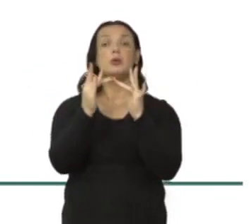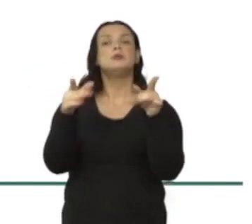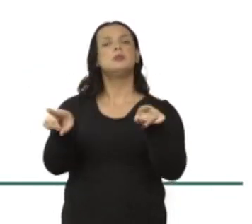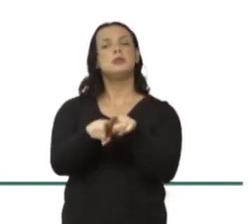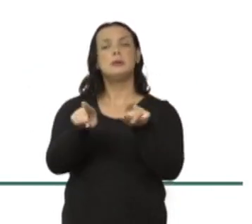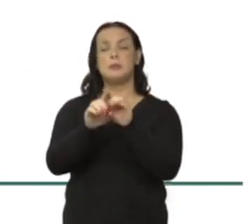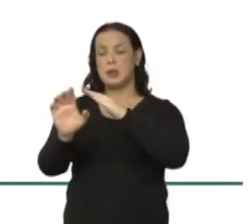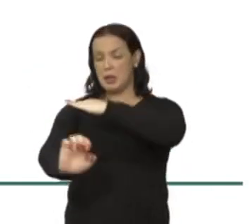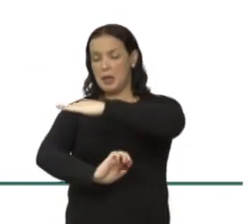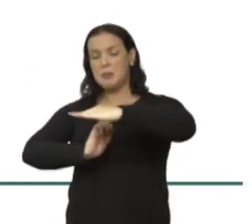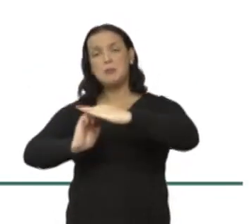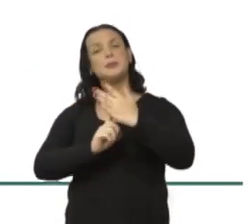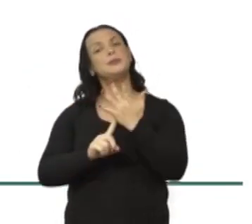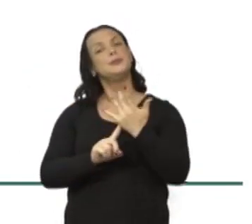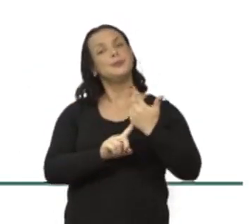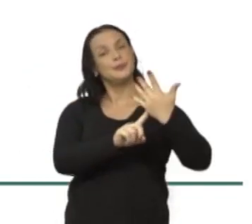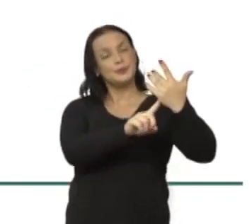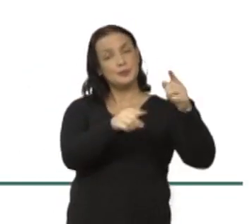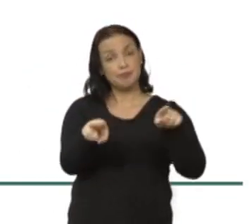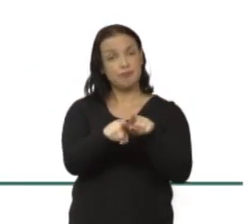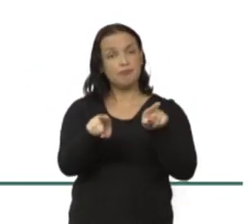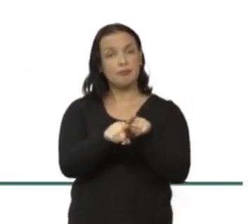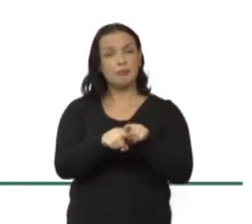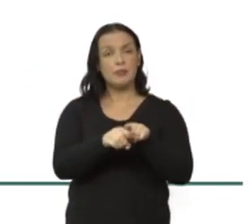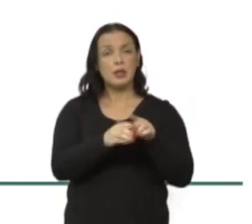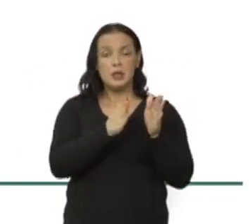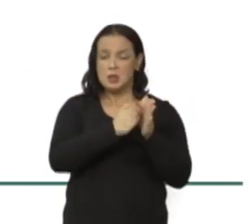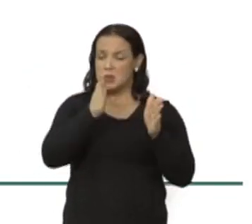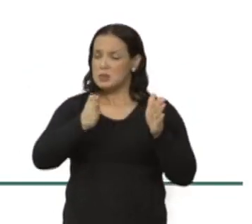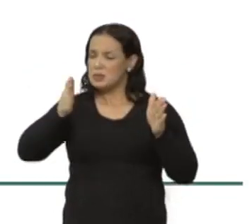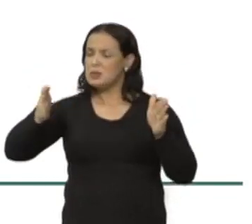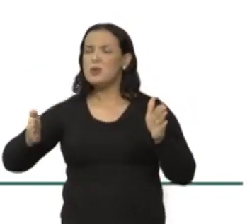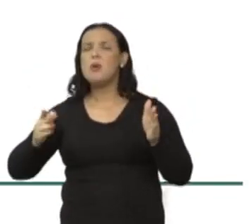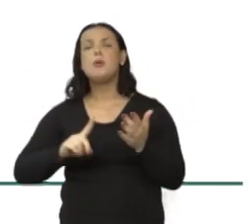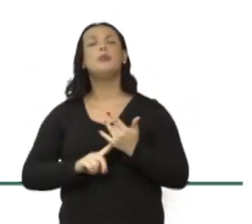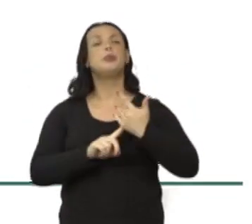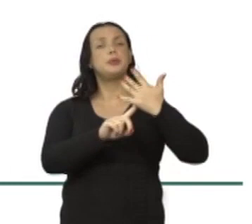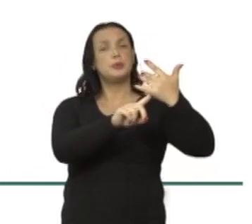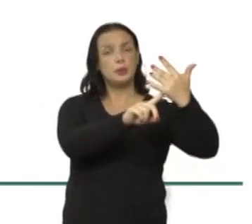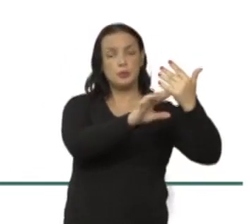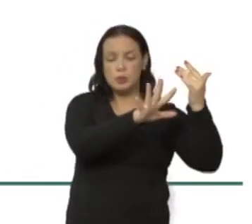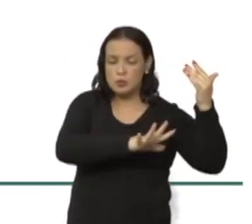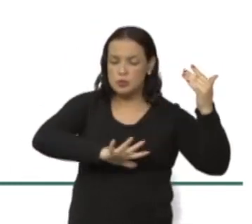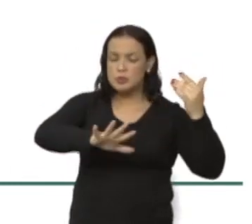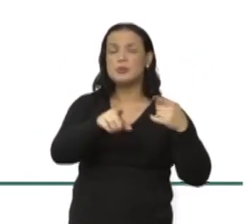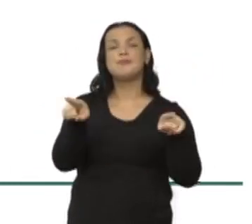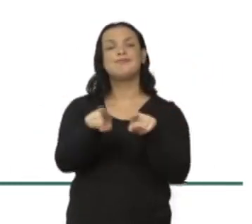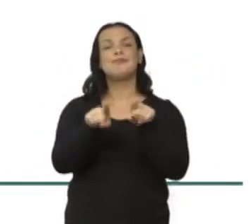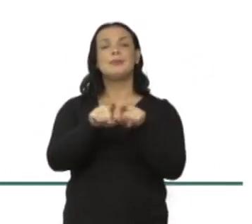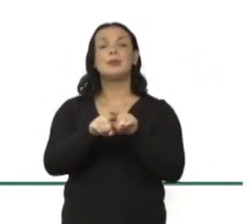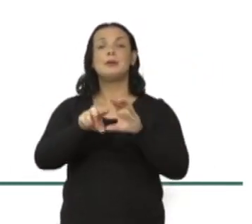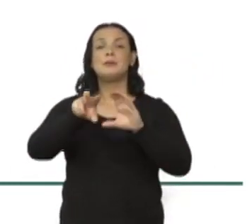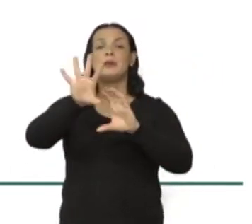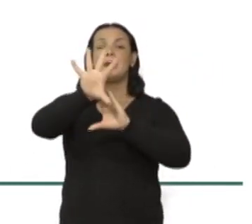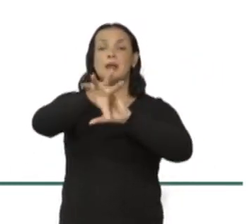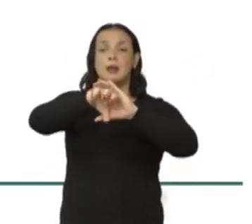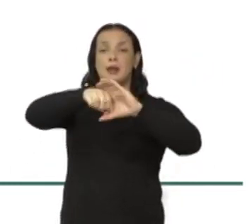a empresas de tecnologia, em setores como esse da tecnologia, também no audiovisual,